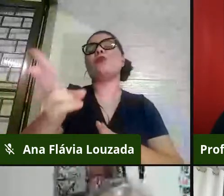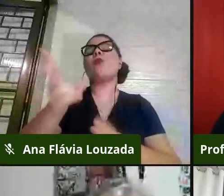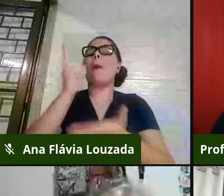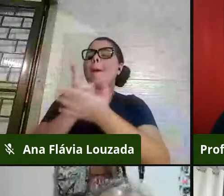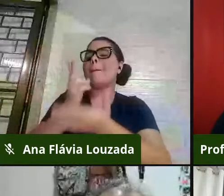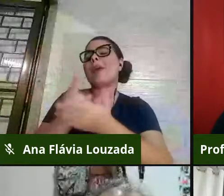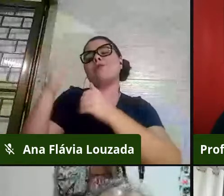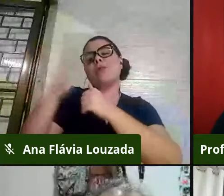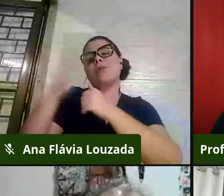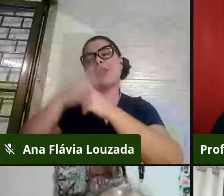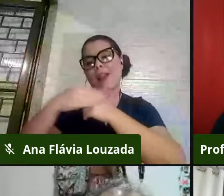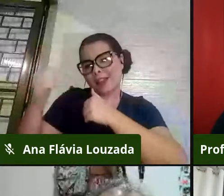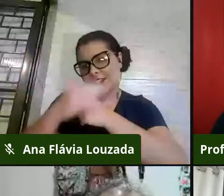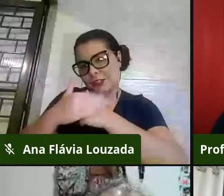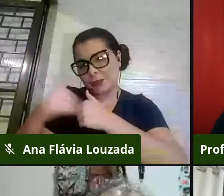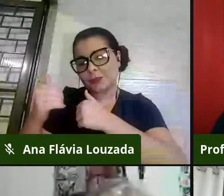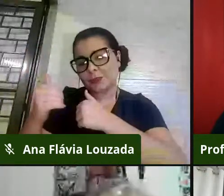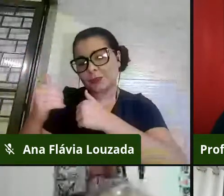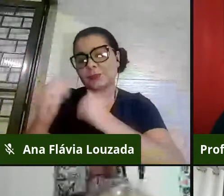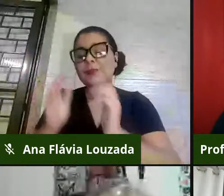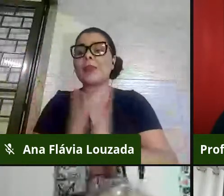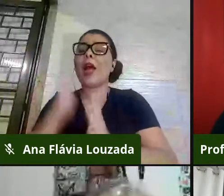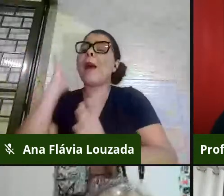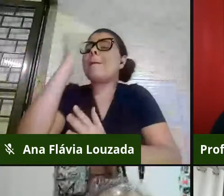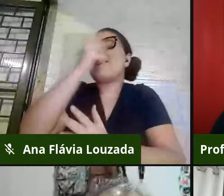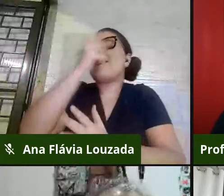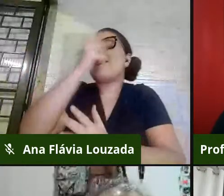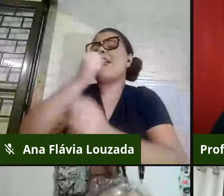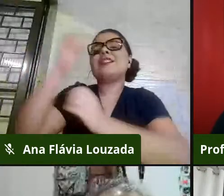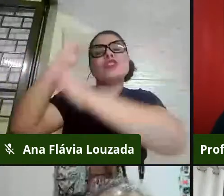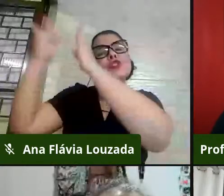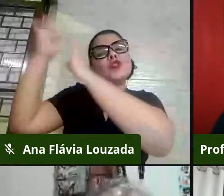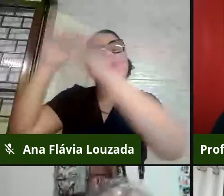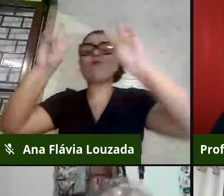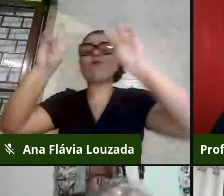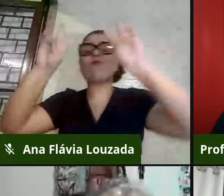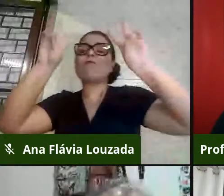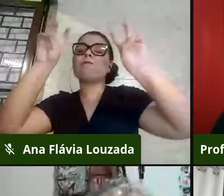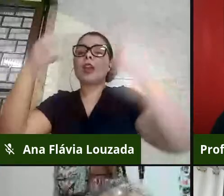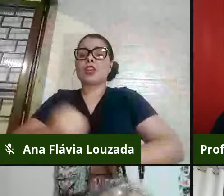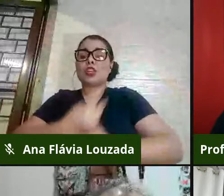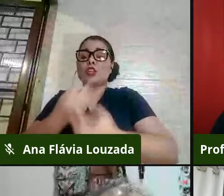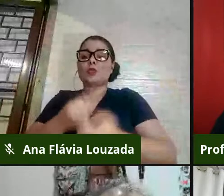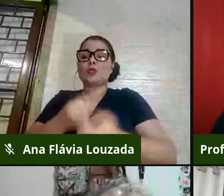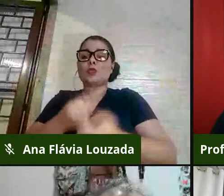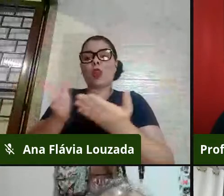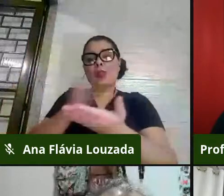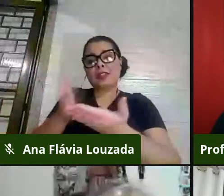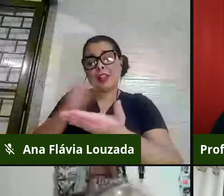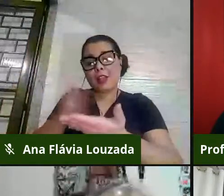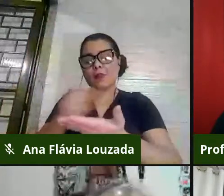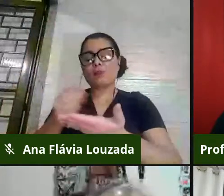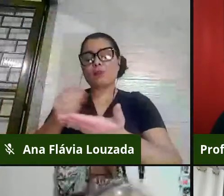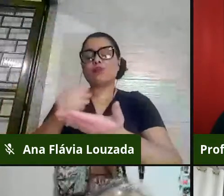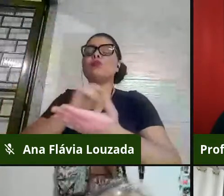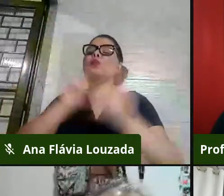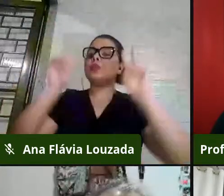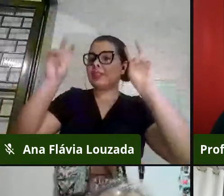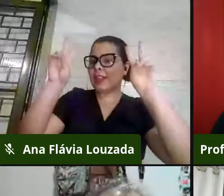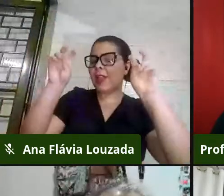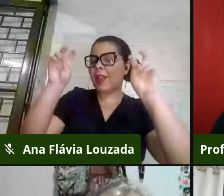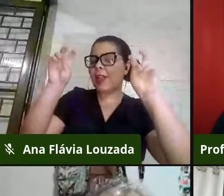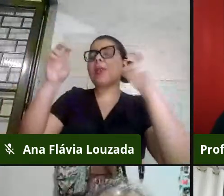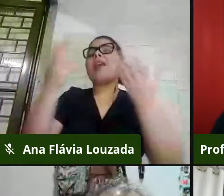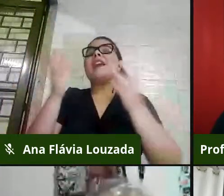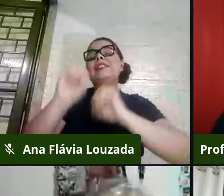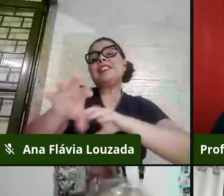peculiar. A Boniteza de um Sonho foi um título inspirado no livro do Moacir Gadot, A Boniteza de um Sonho, ensinar a